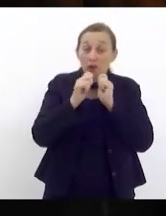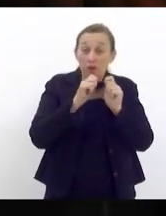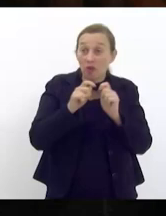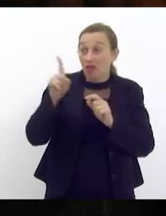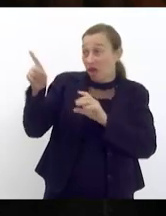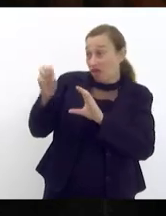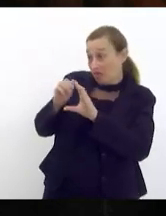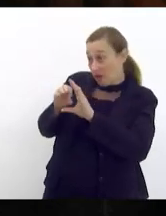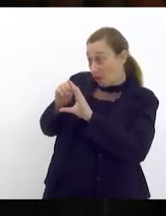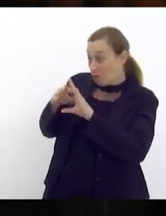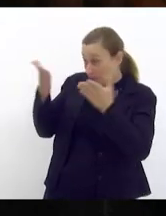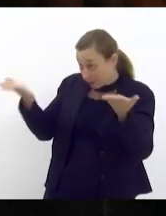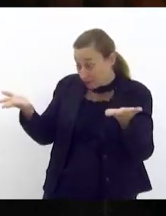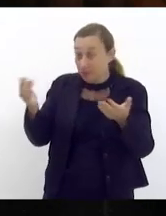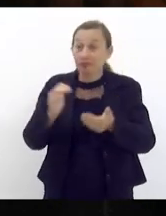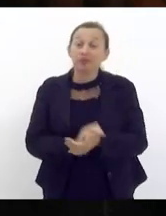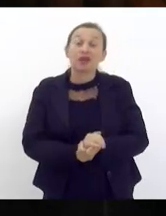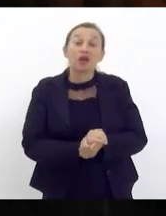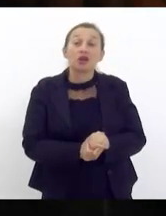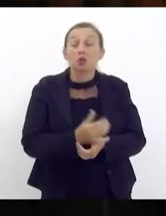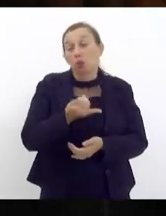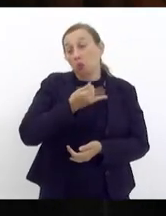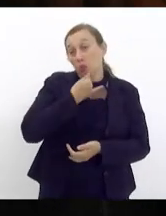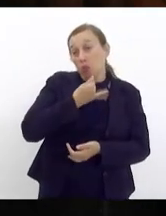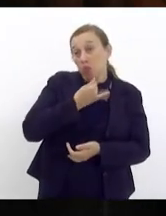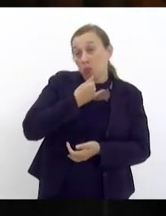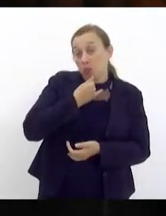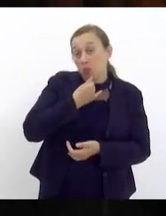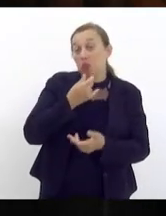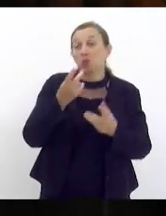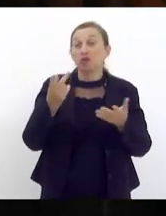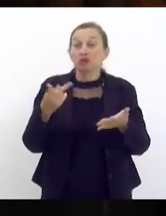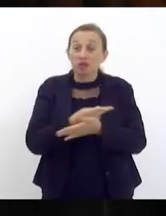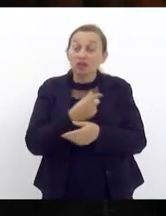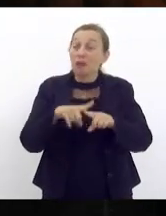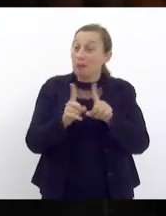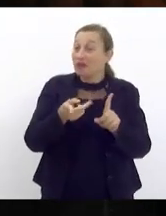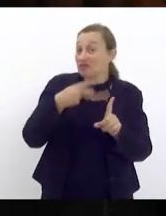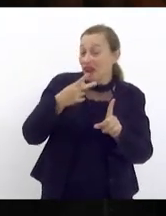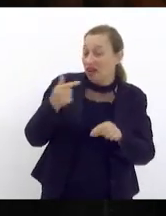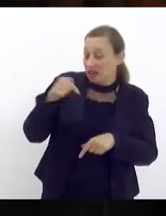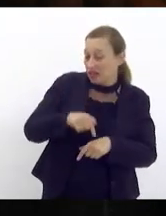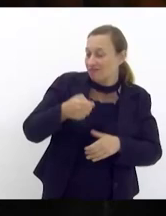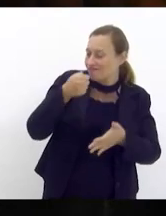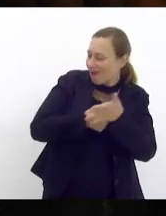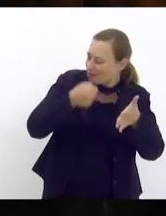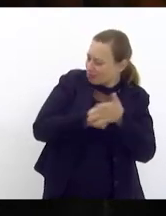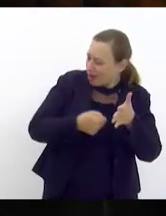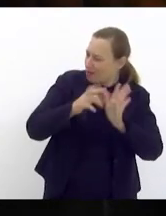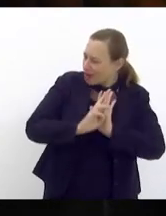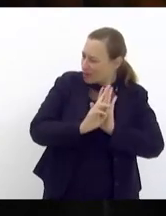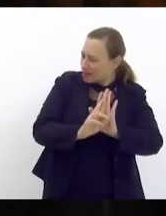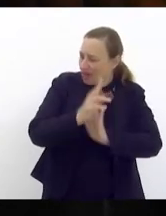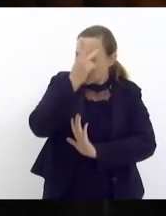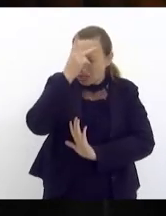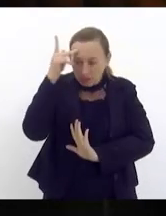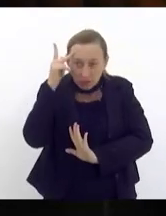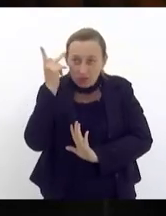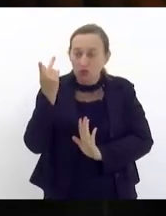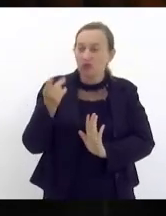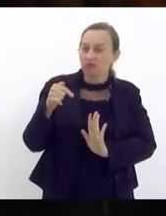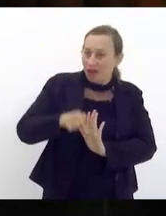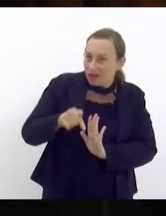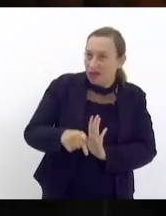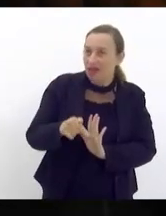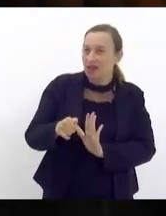Globo então estou aqui hoje triste com isso com essa situação mas falar que a gente está aqui para lutar está aqui para representar as pessoas está aqui